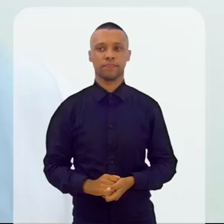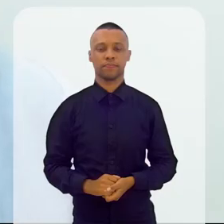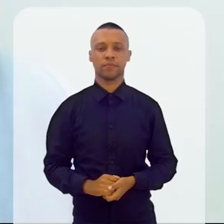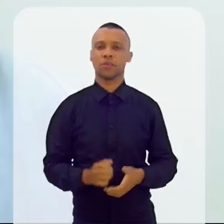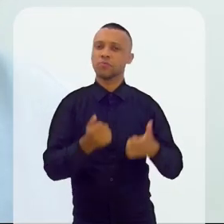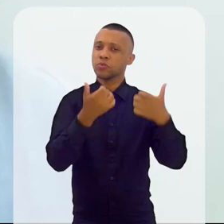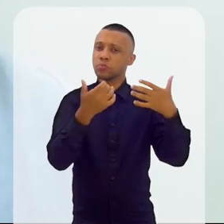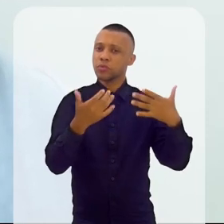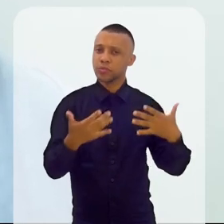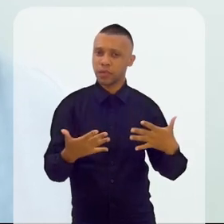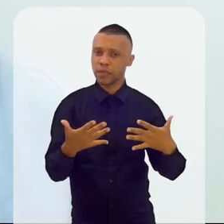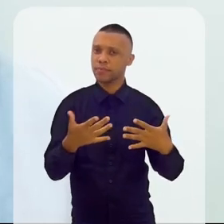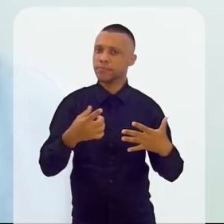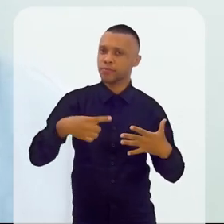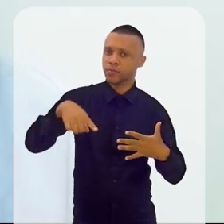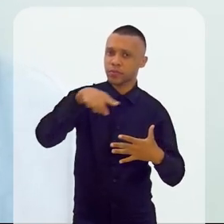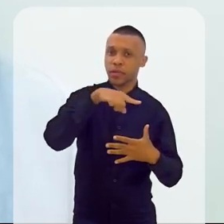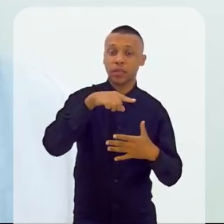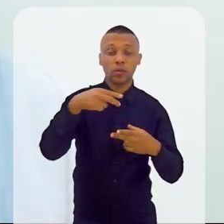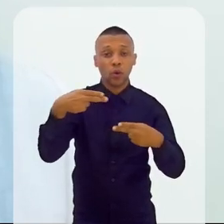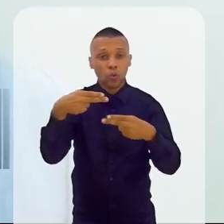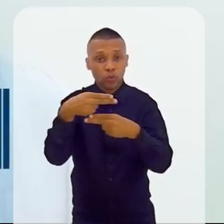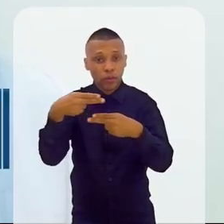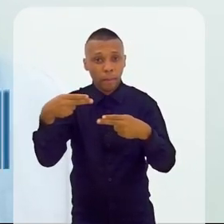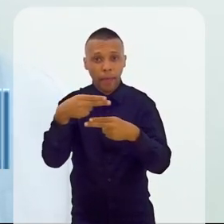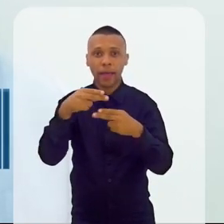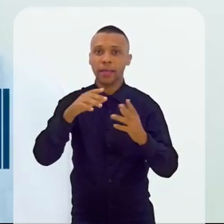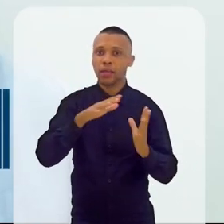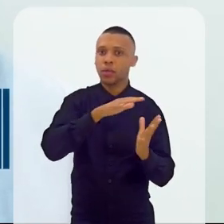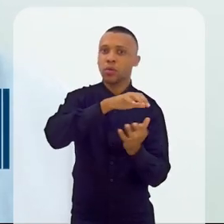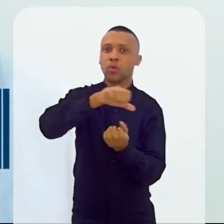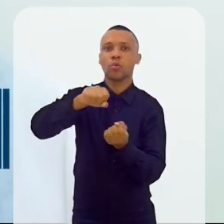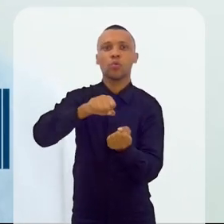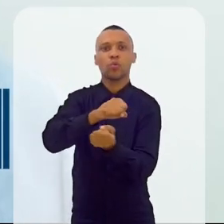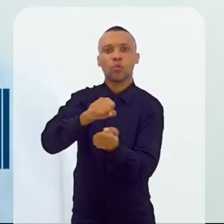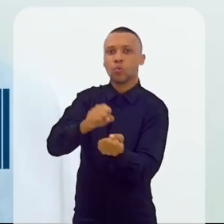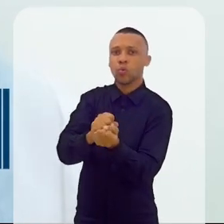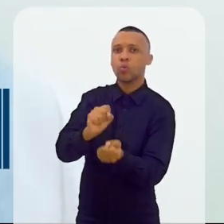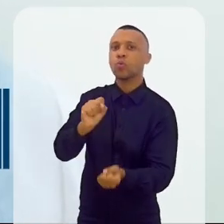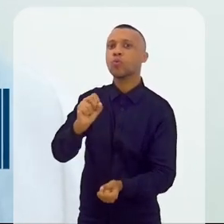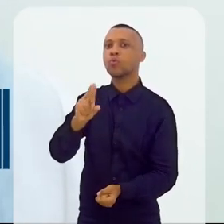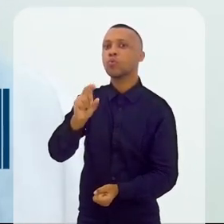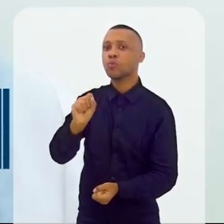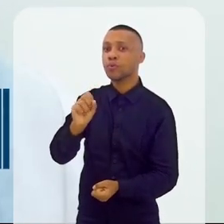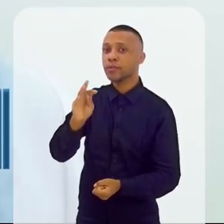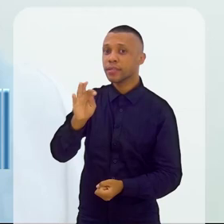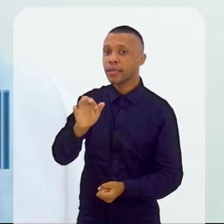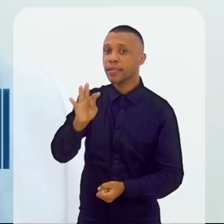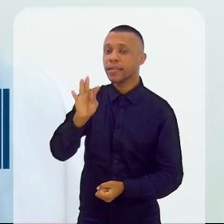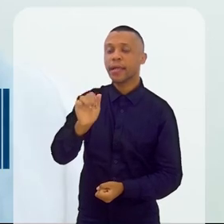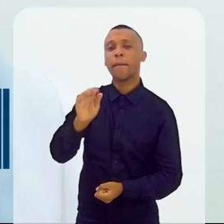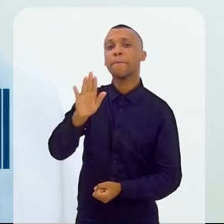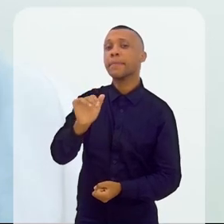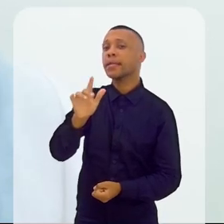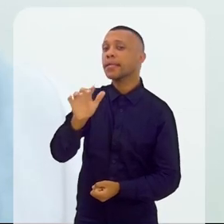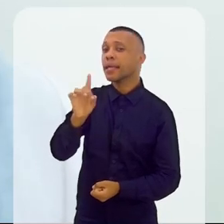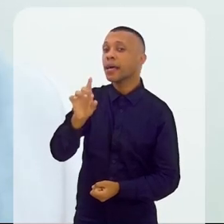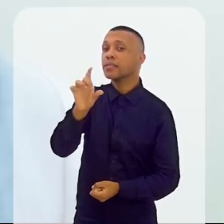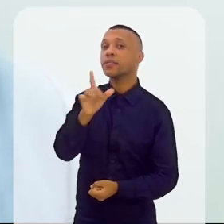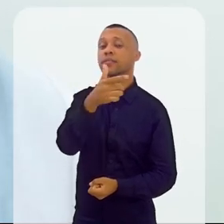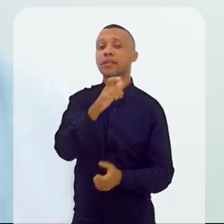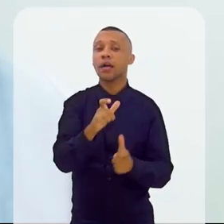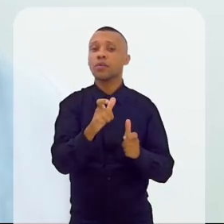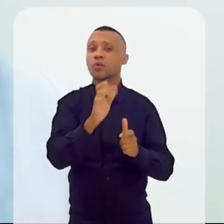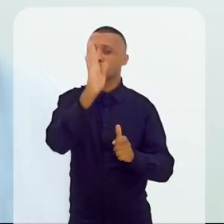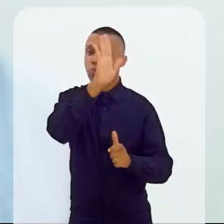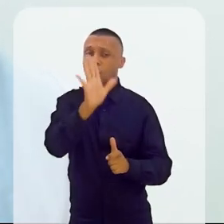Como eu expliquei para vocês, o Centro Sebrad de Sustentabilidade está lá na região centro-oeste do país. Mas para vocês verem um pouquinho